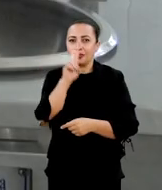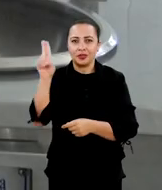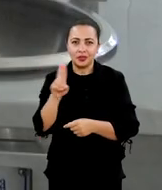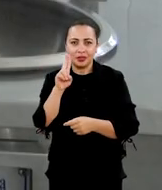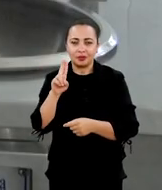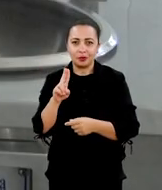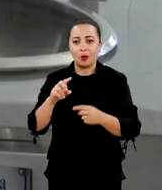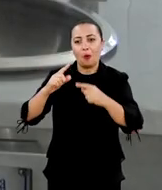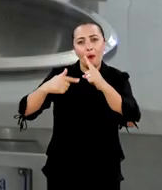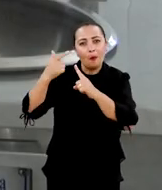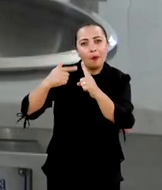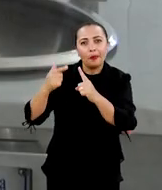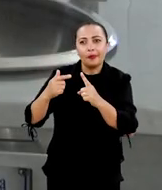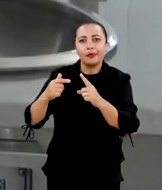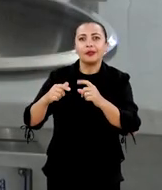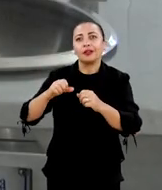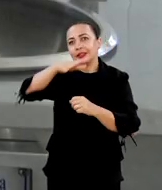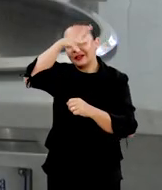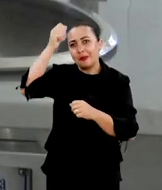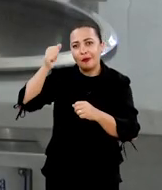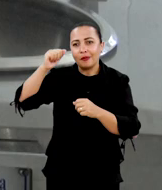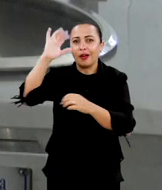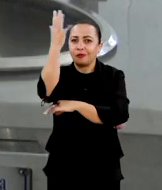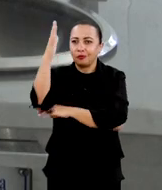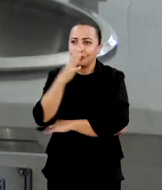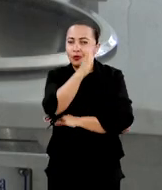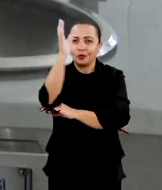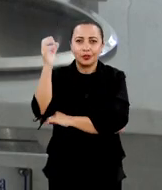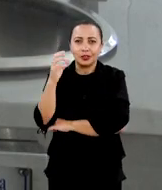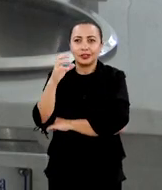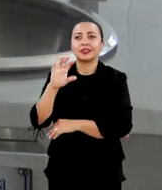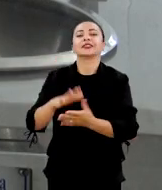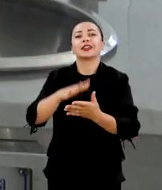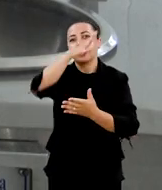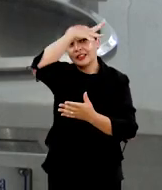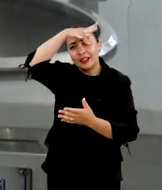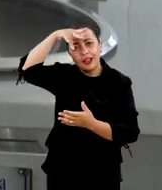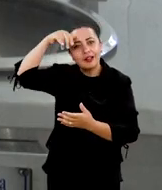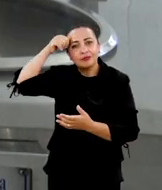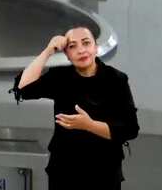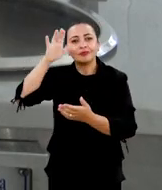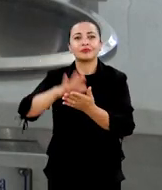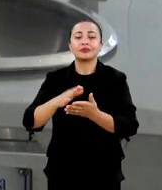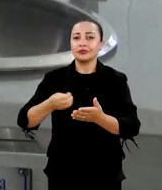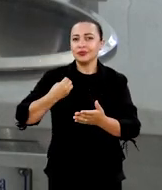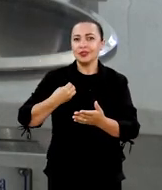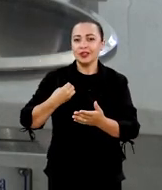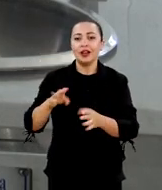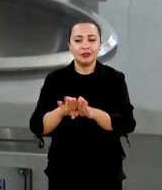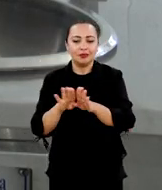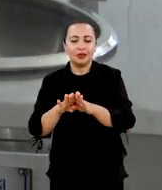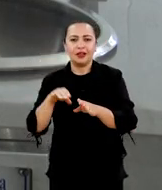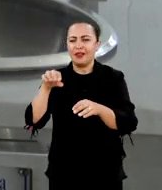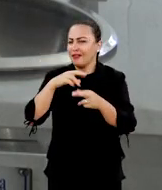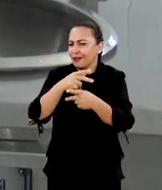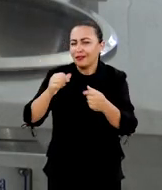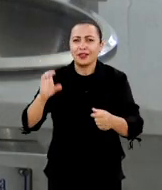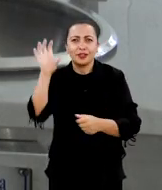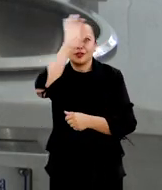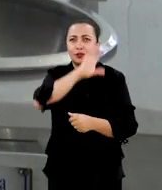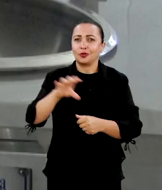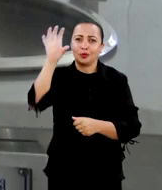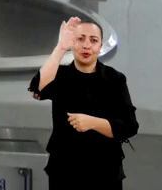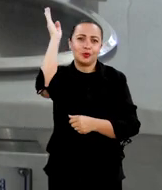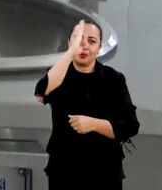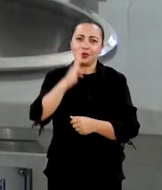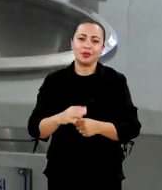utilizando o produto da Mata Atlântica, que é nativo da floresta amazônica, que está presente em diversas